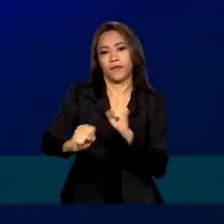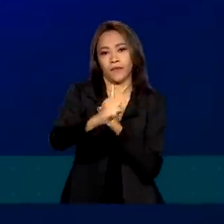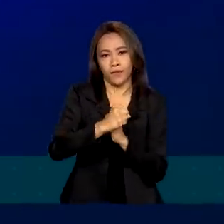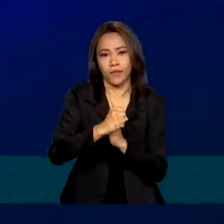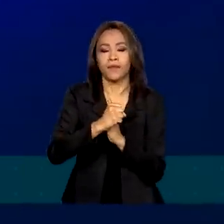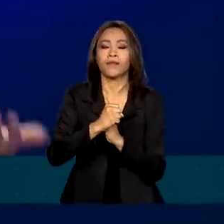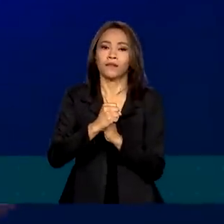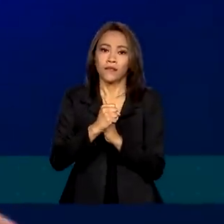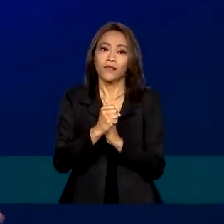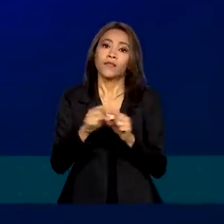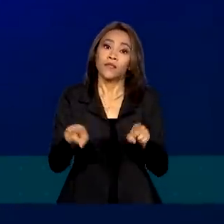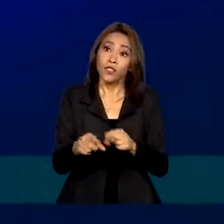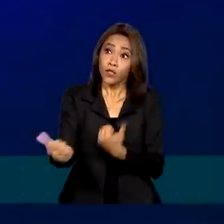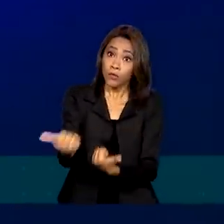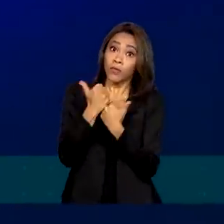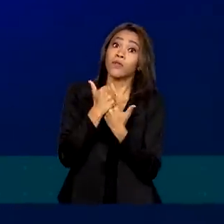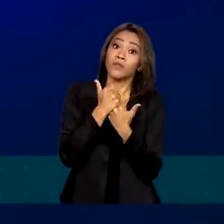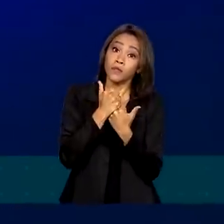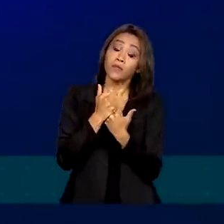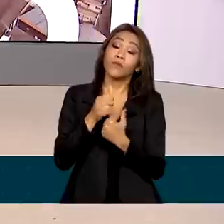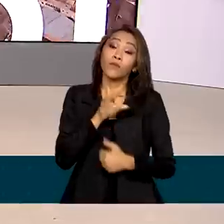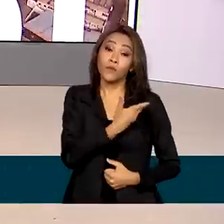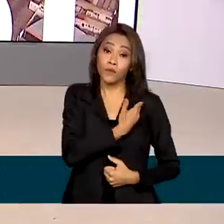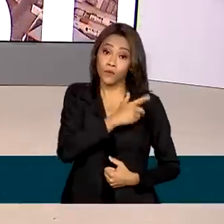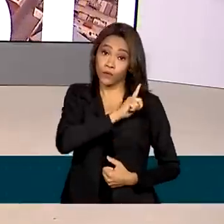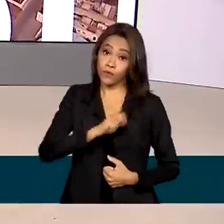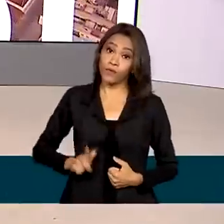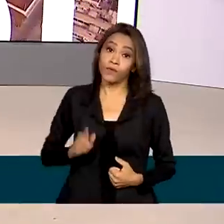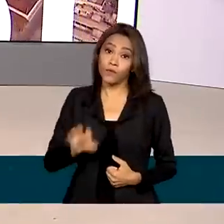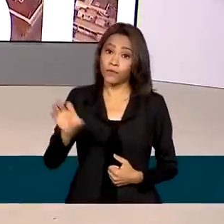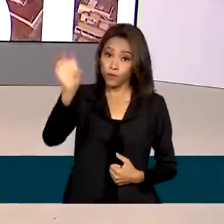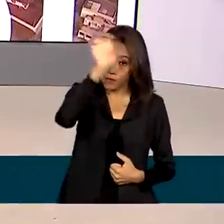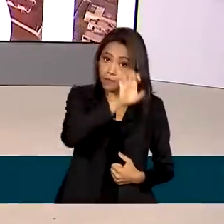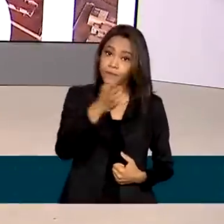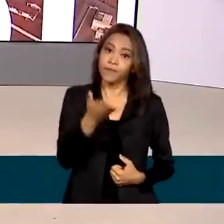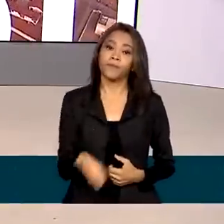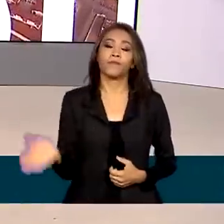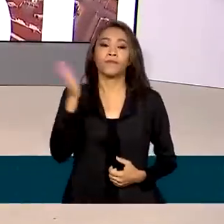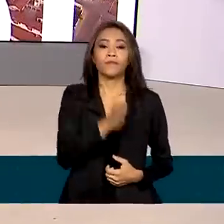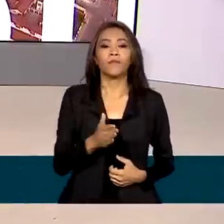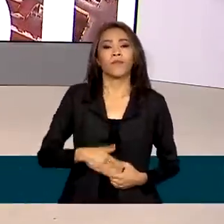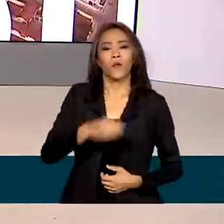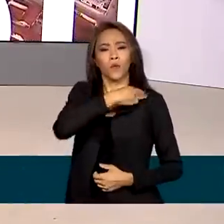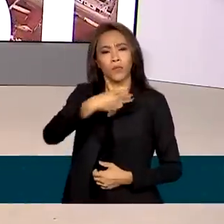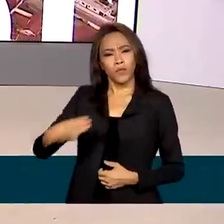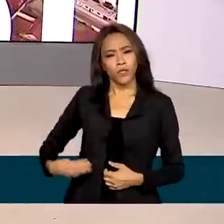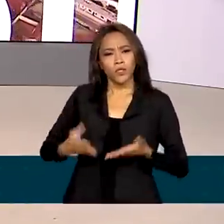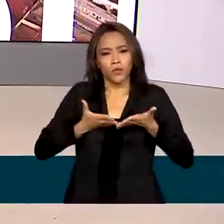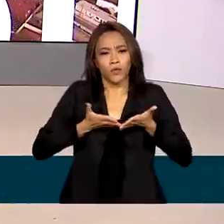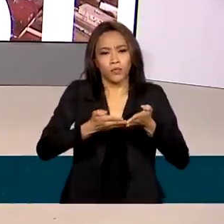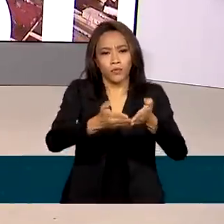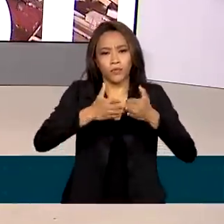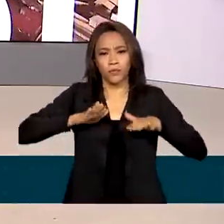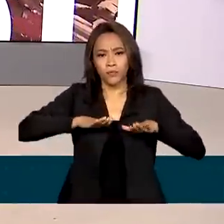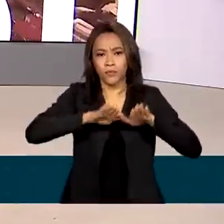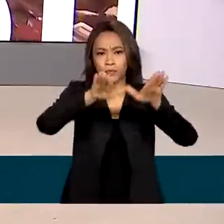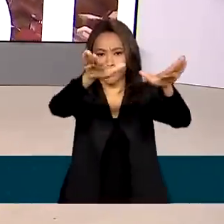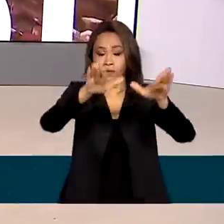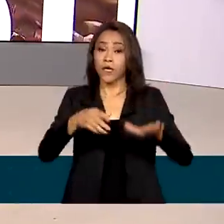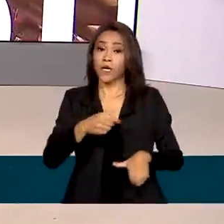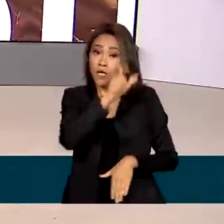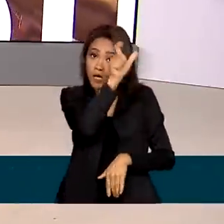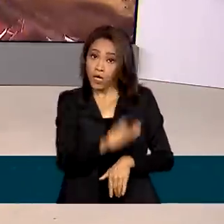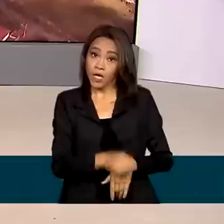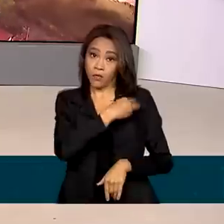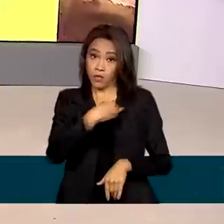e com os governadores dos estados. O ministro de Portos e Aeroportos disse que vai ao Rio de